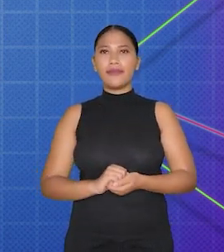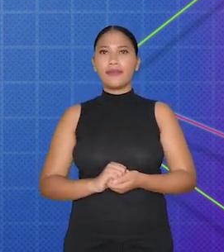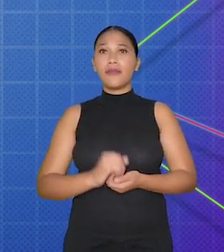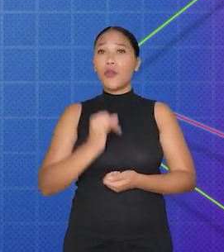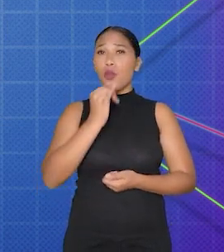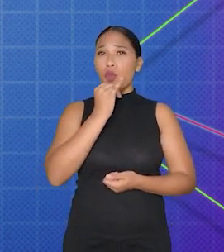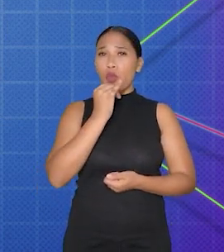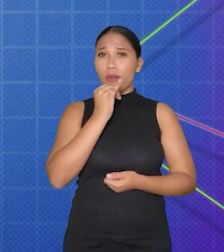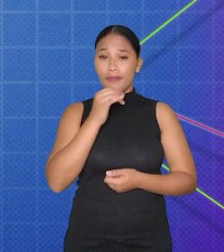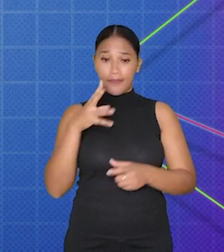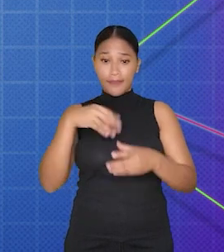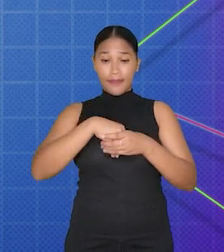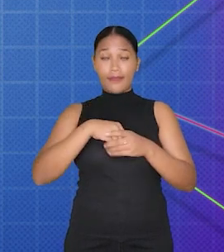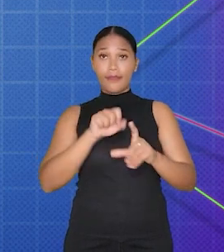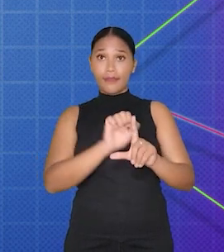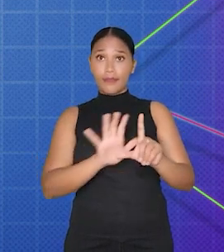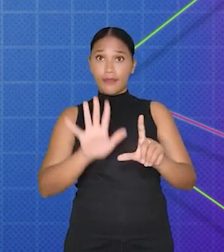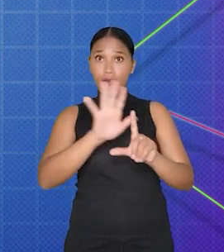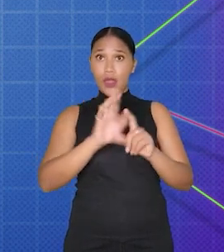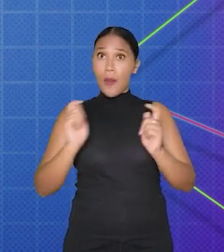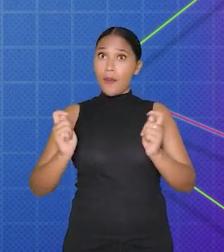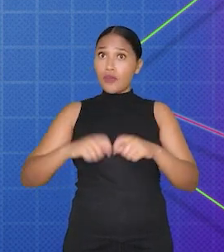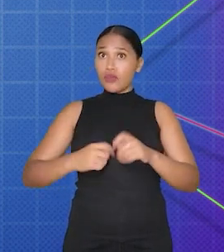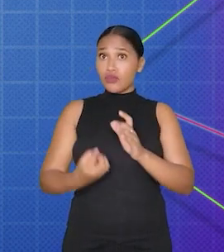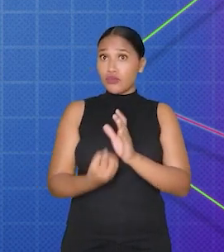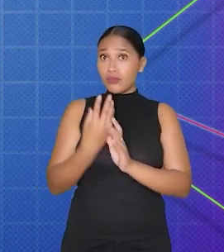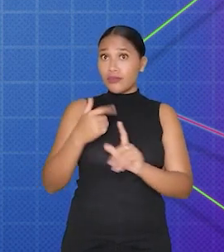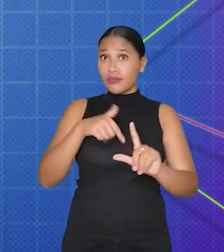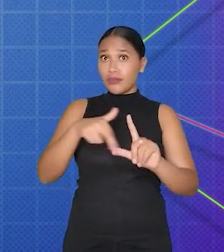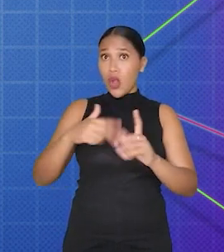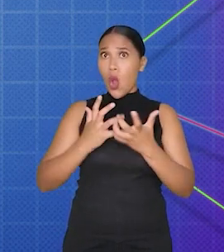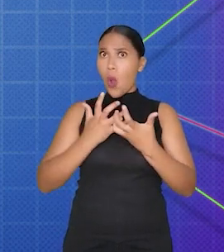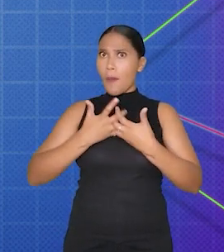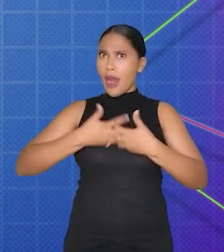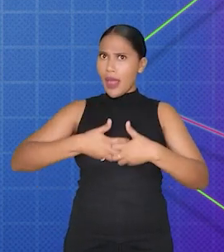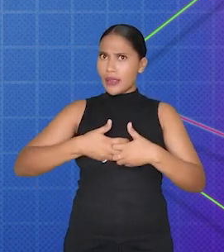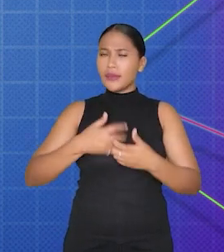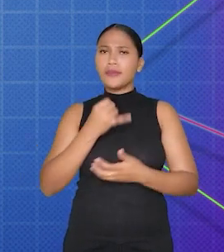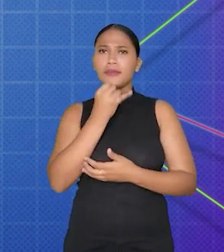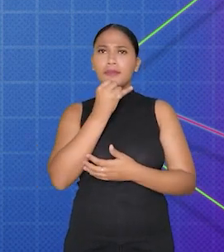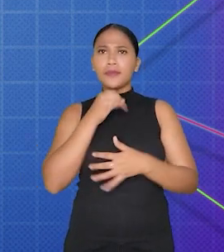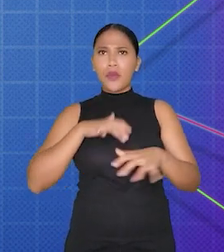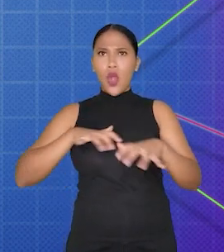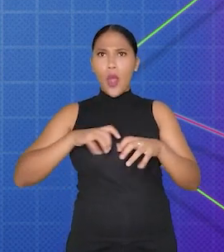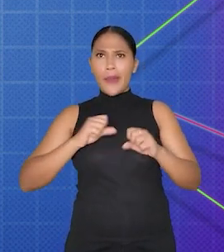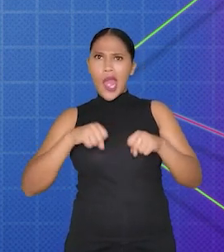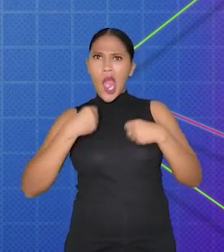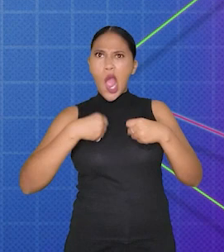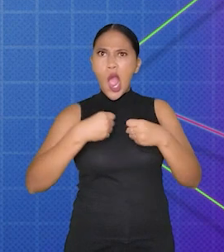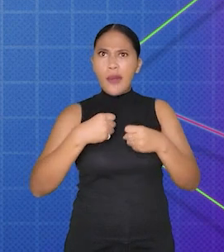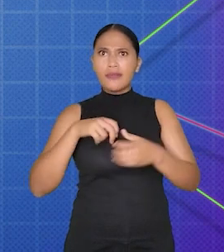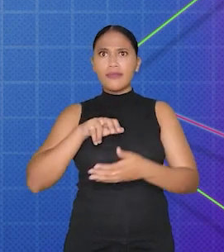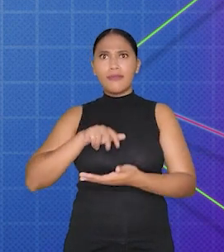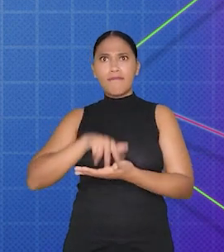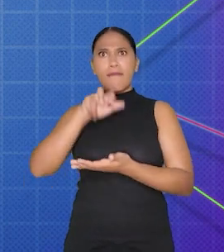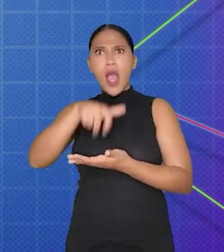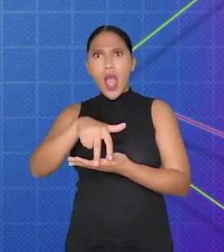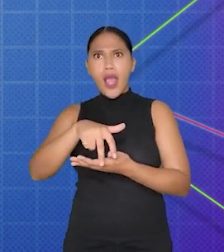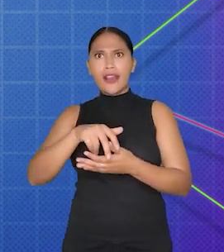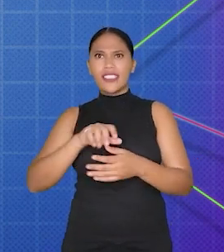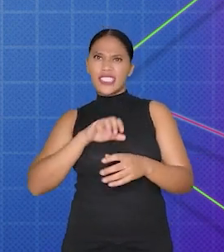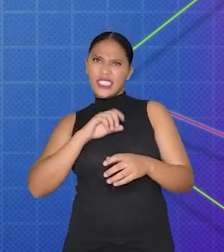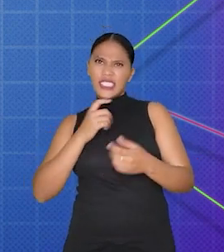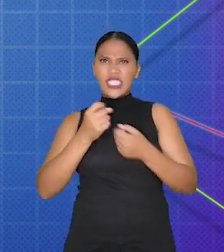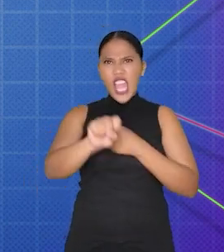Por exemplo, no Construct, é possível criar animações complexas para personagens, como movimentos de corrida, saltos e